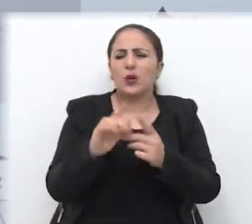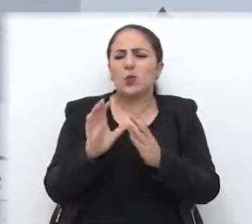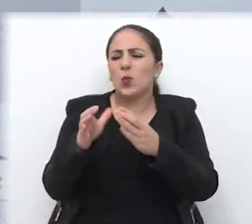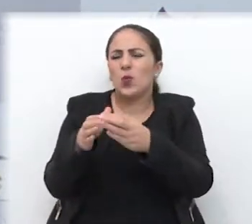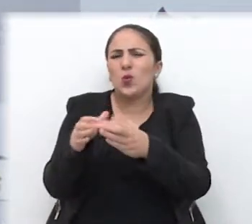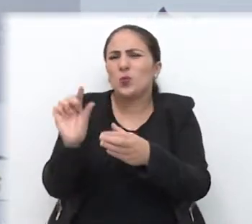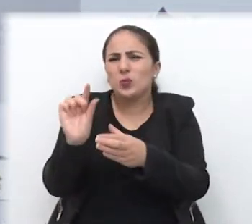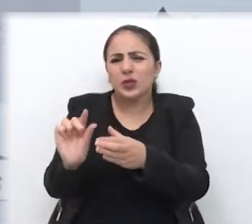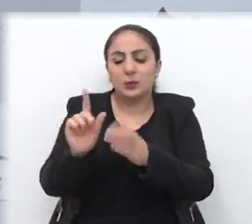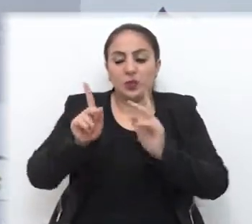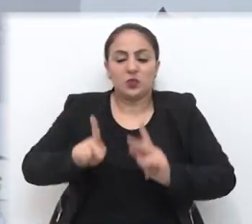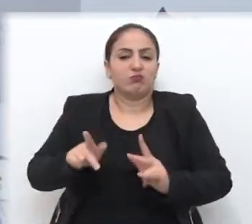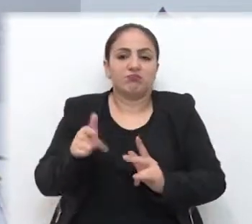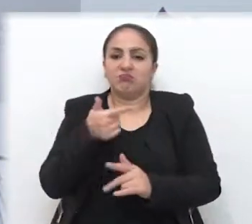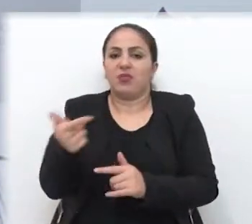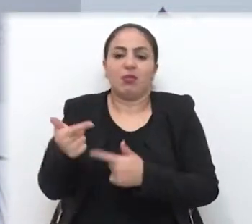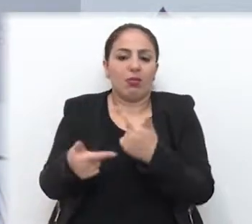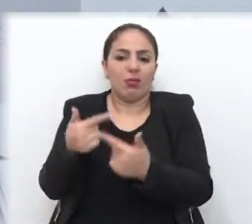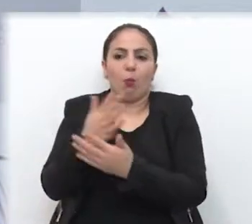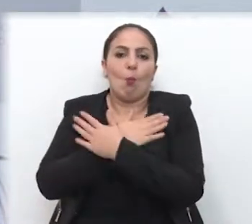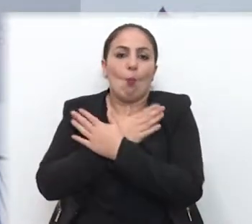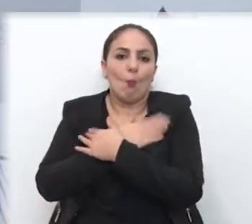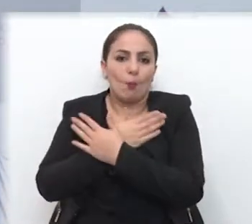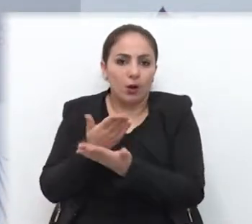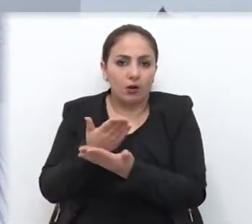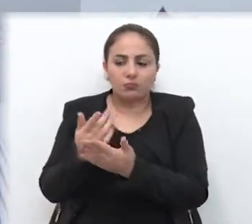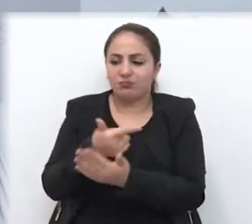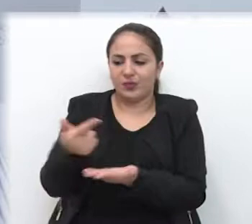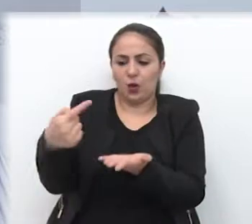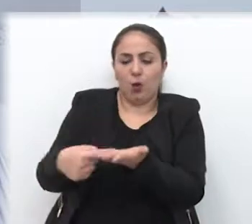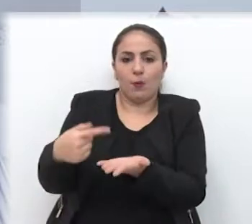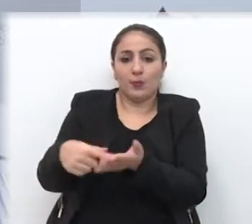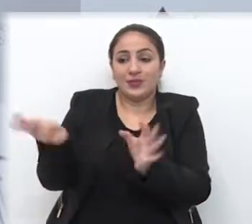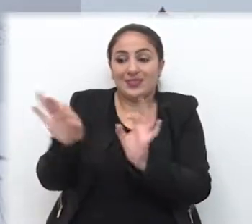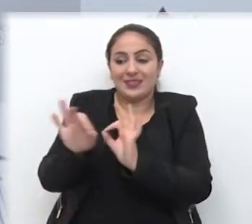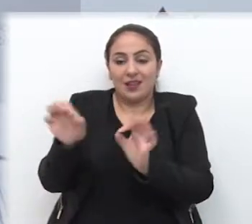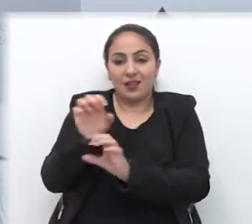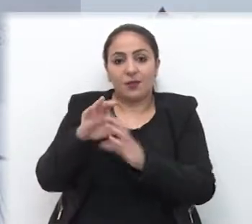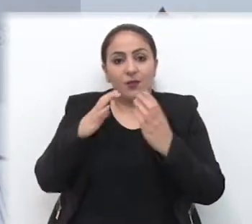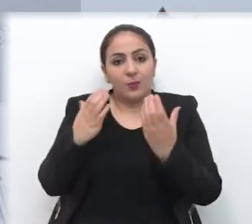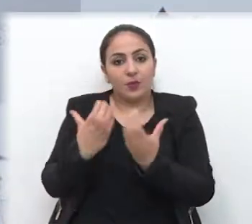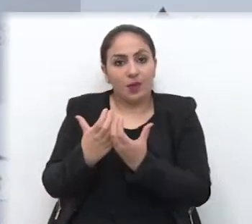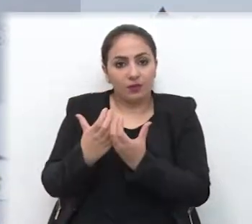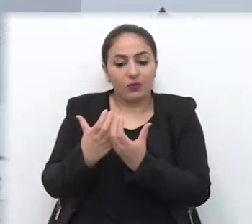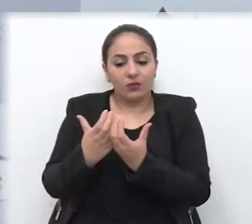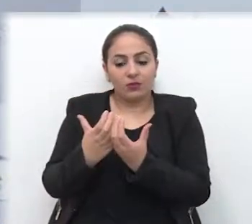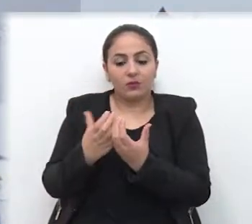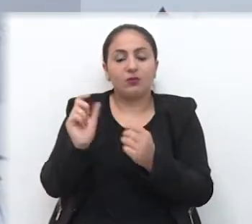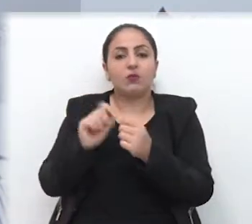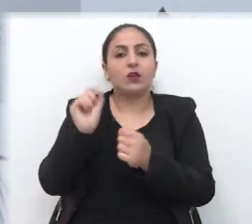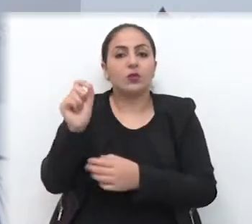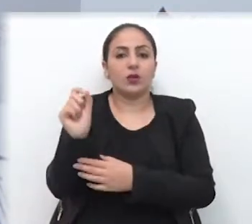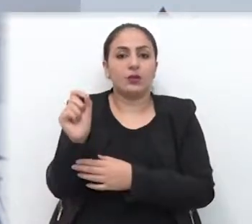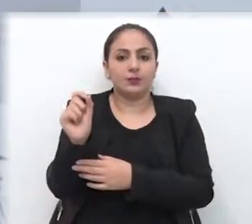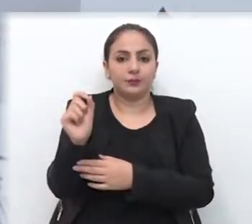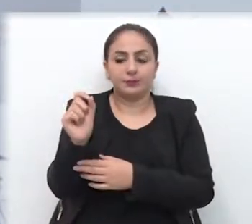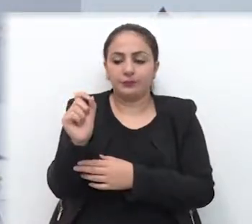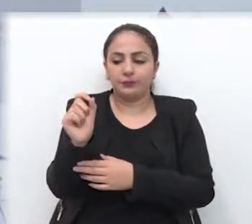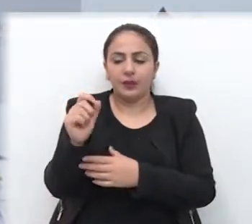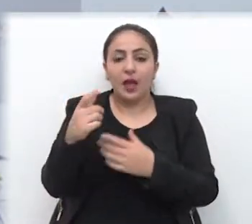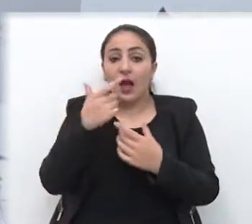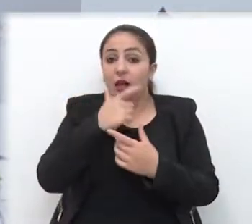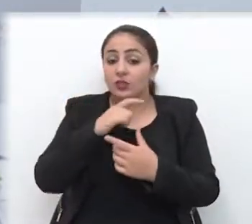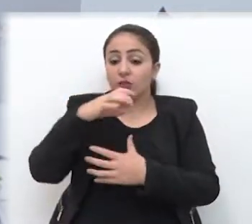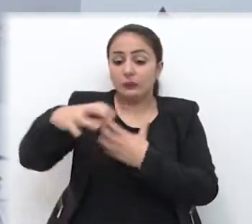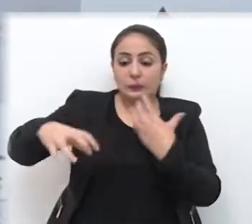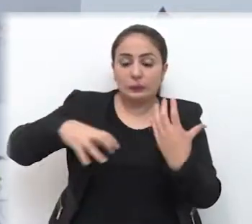por causa de meia dúzia, às vezes, de desocupados, que não tenham compromisso nenhum com respeito com a nossa comunidade, acabam, então, achando que